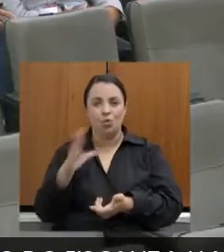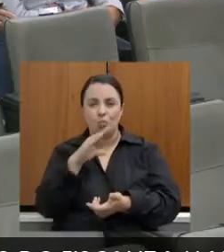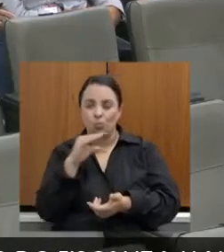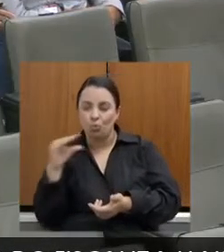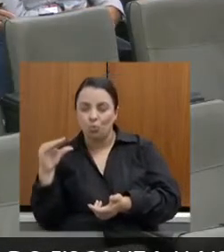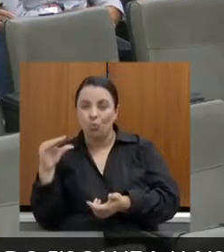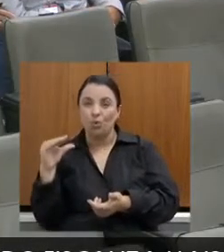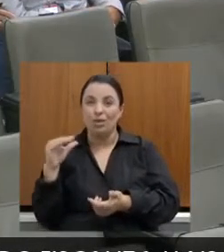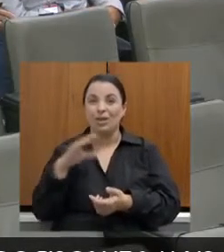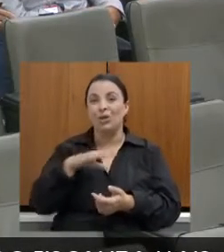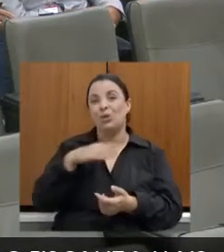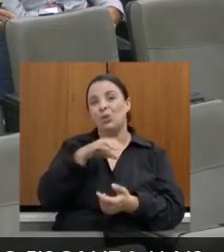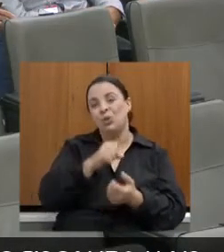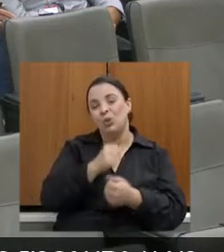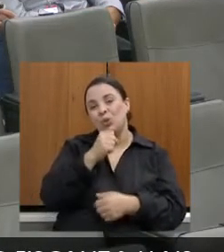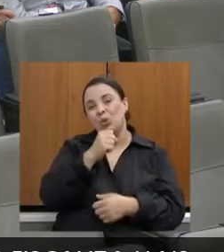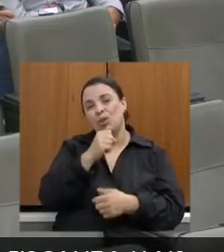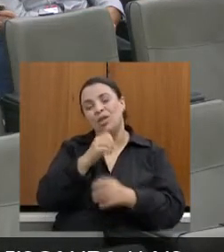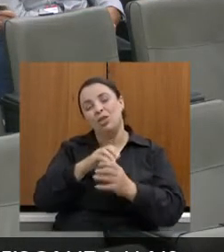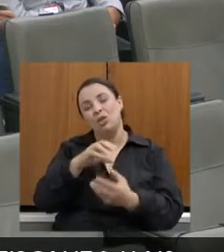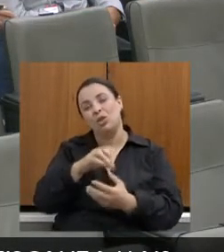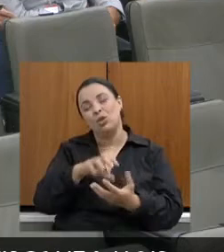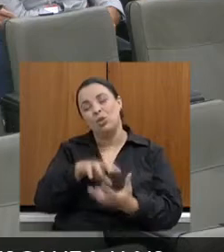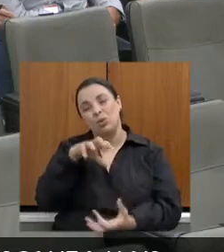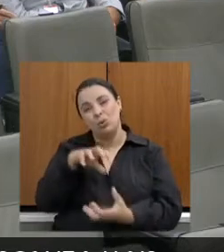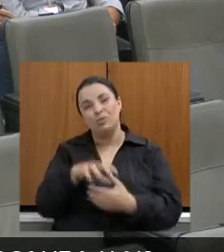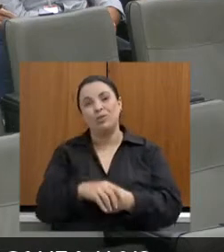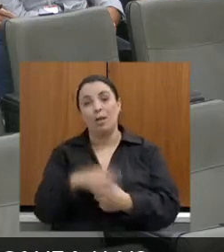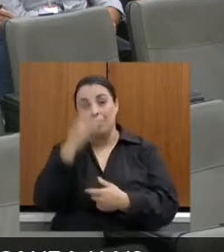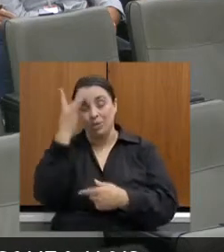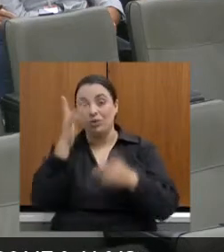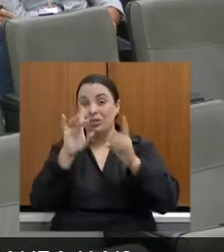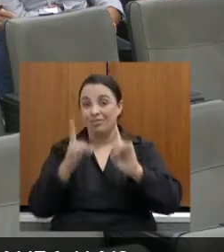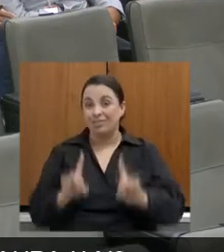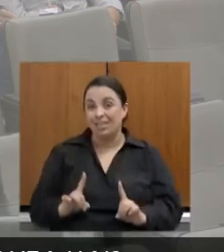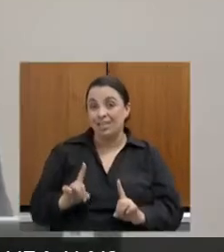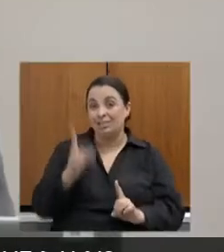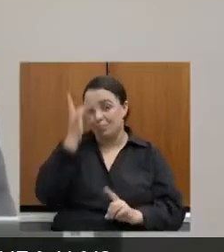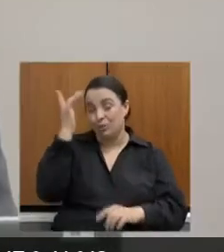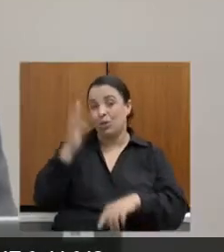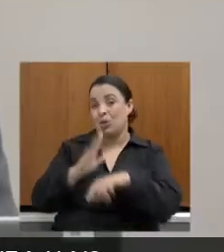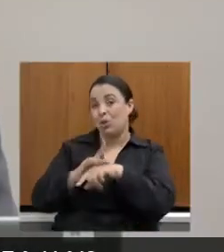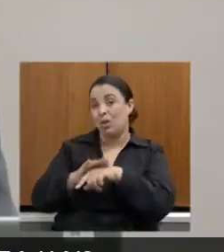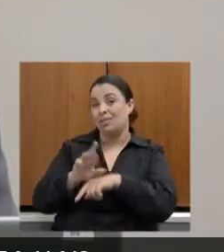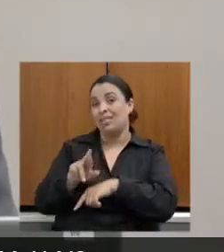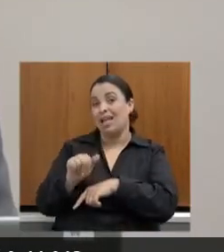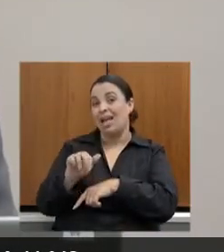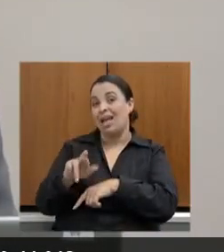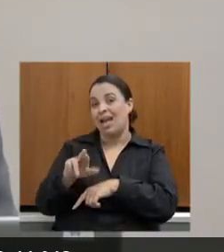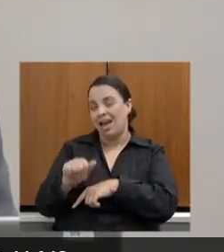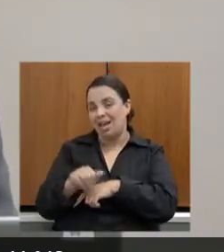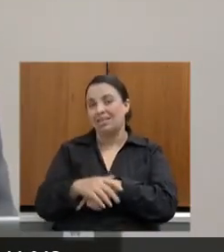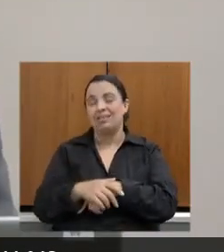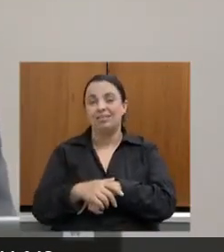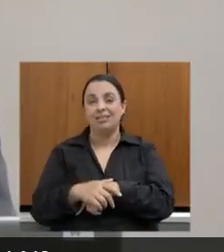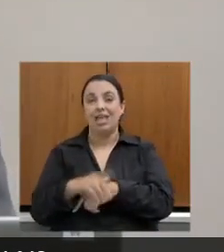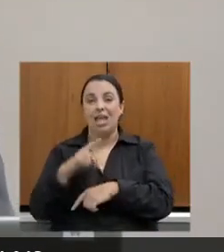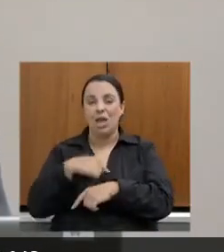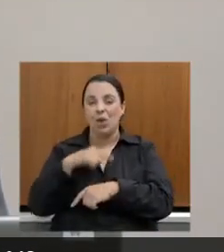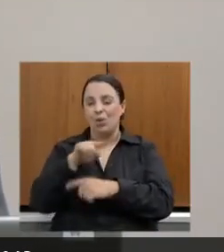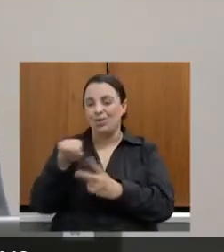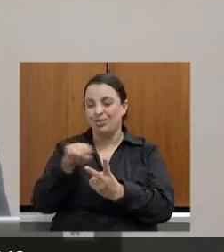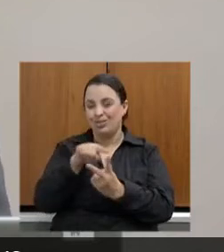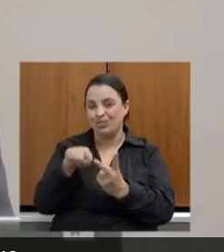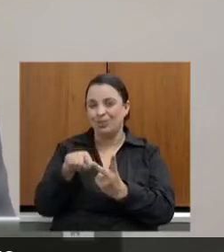desde a pessoa com deficiência, a pessoa com doença rara, a gente ter esse olhar. Eu que sou oriundo aqui nesses dois temas,